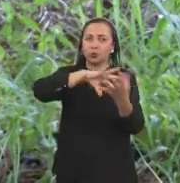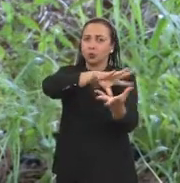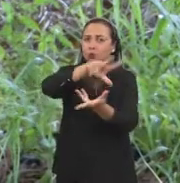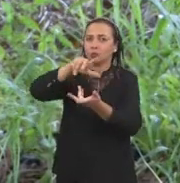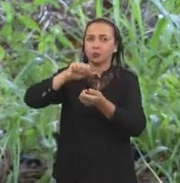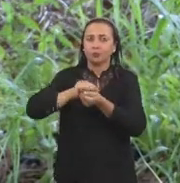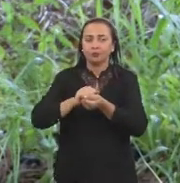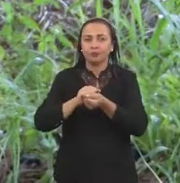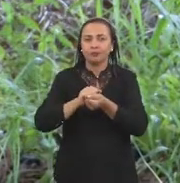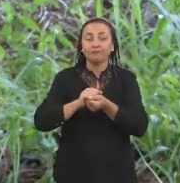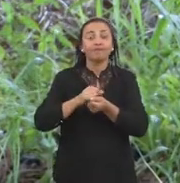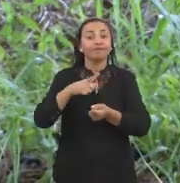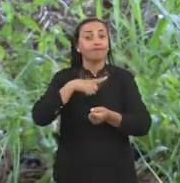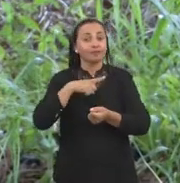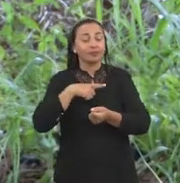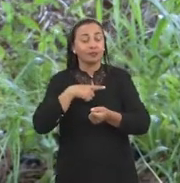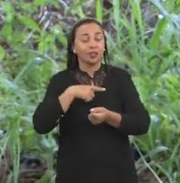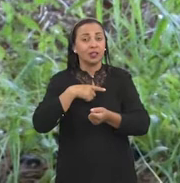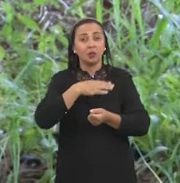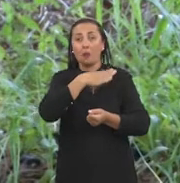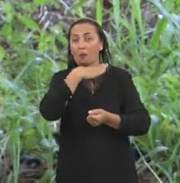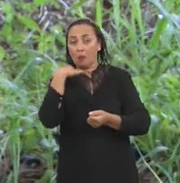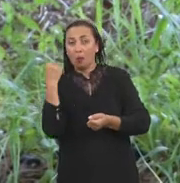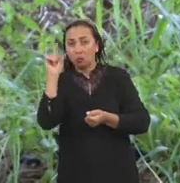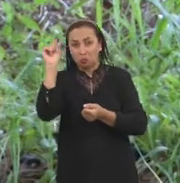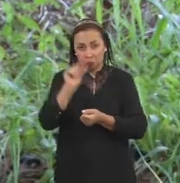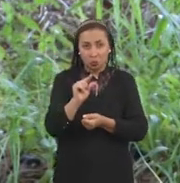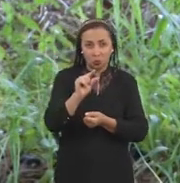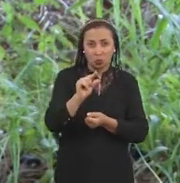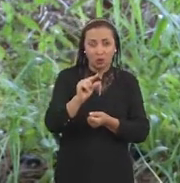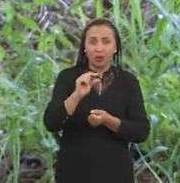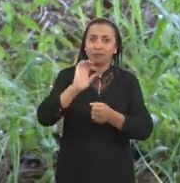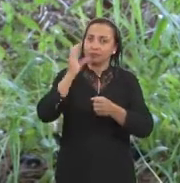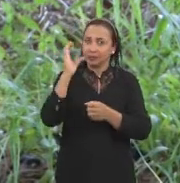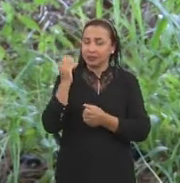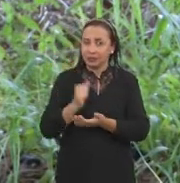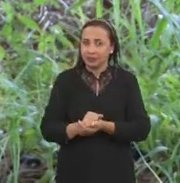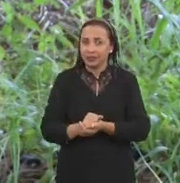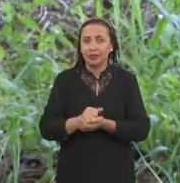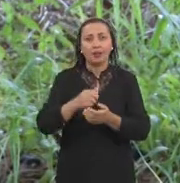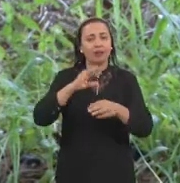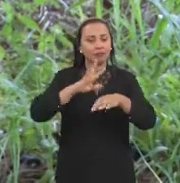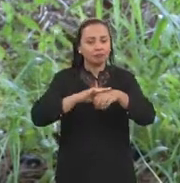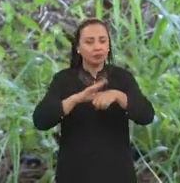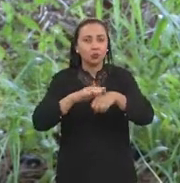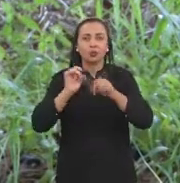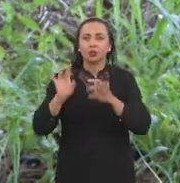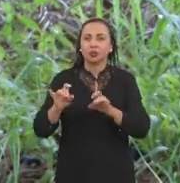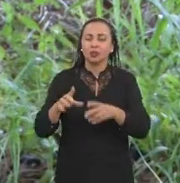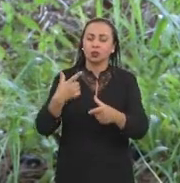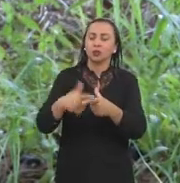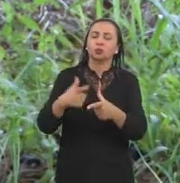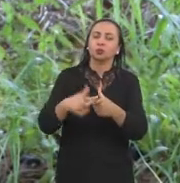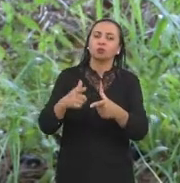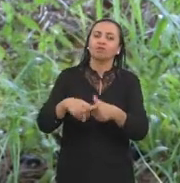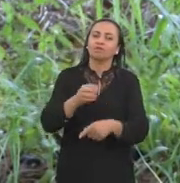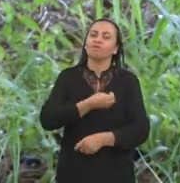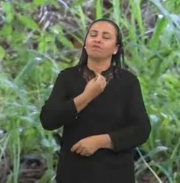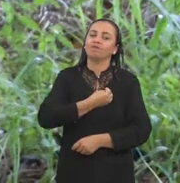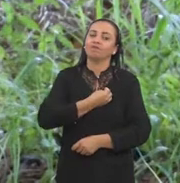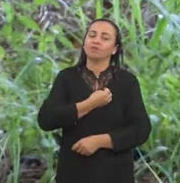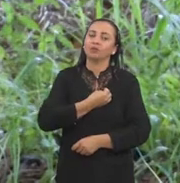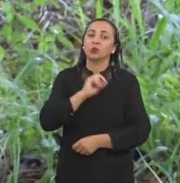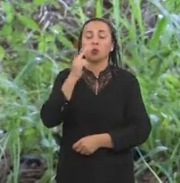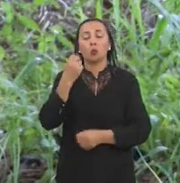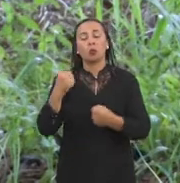pelo mundo afora. E apesar da letalidade ser considerada baixa pela ciência, a doença deixa algumas sequelas ou ainda